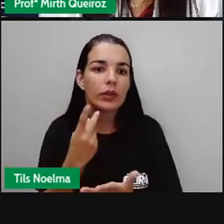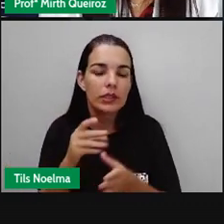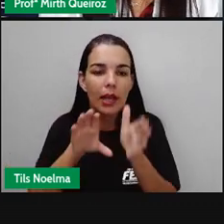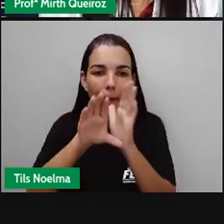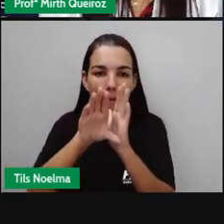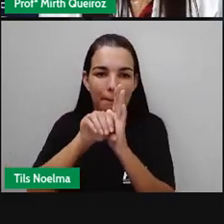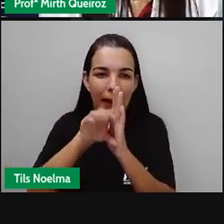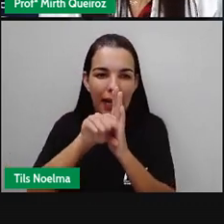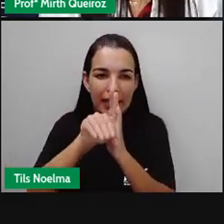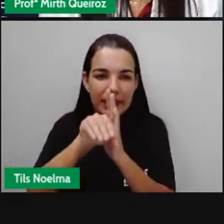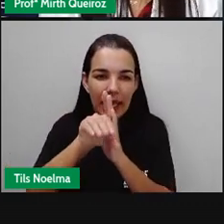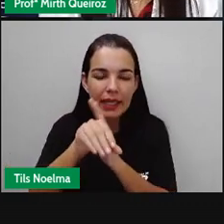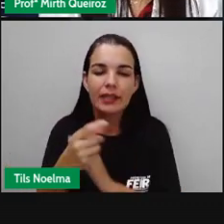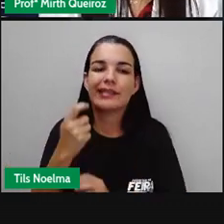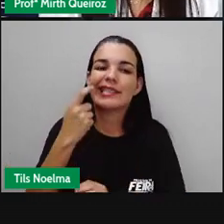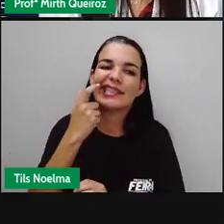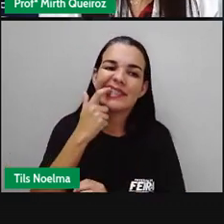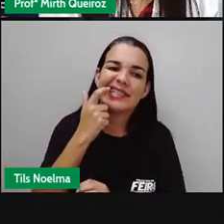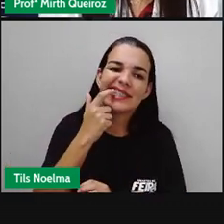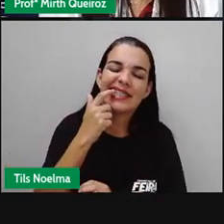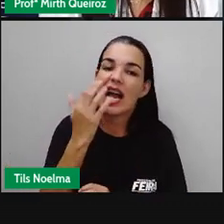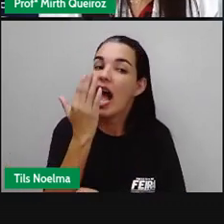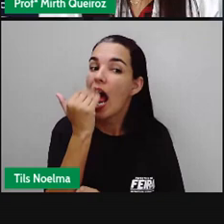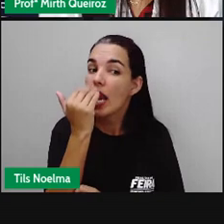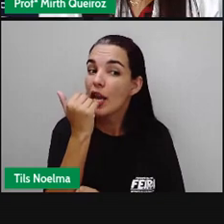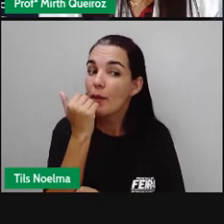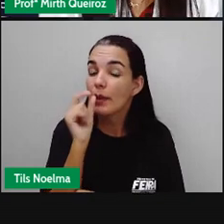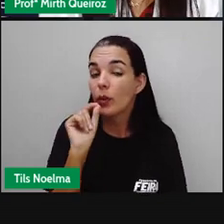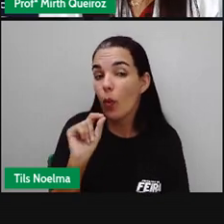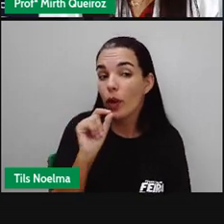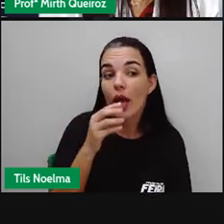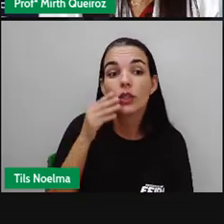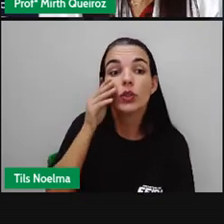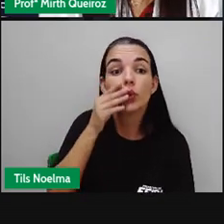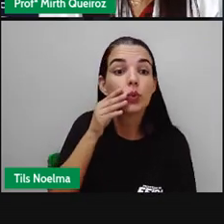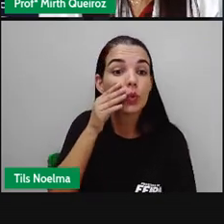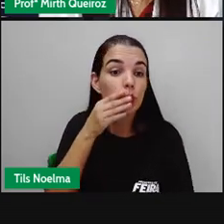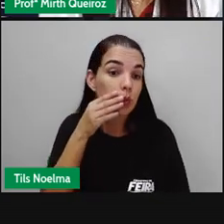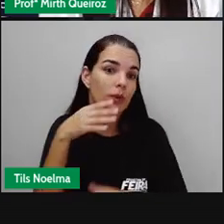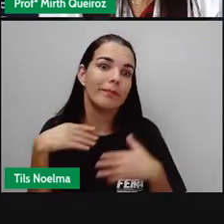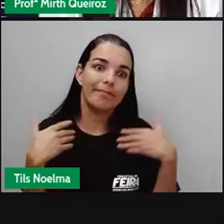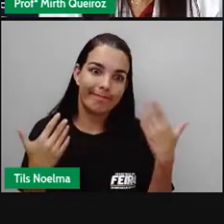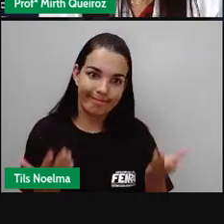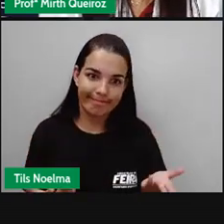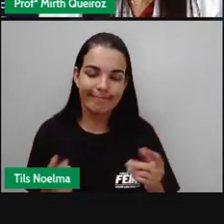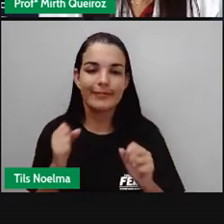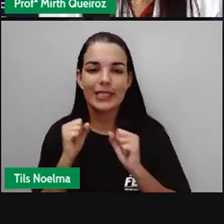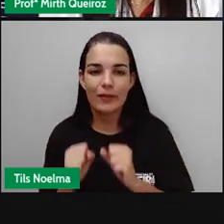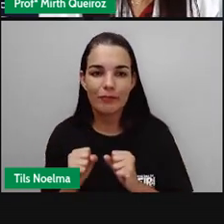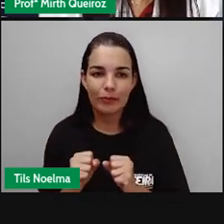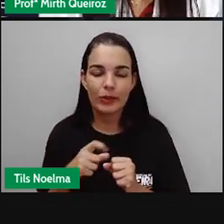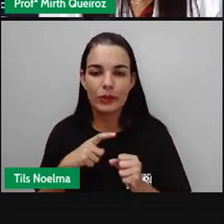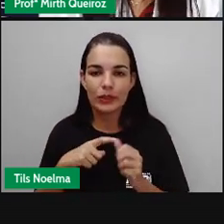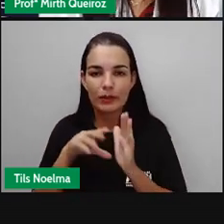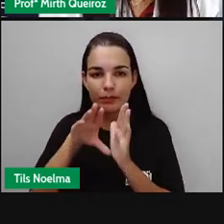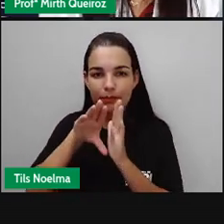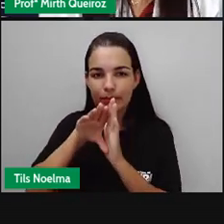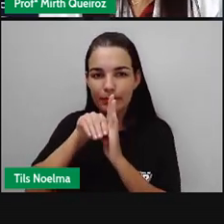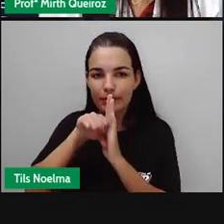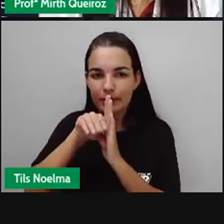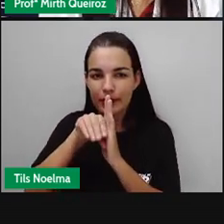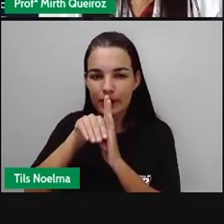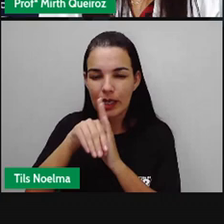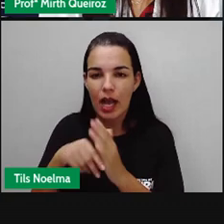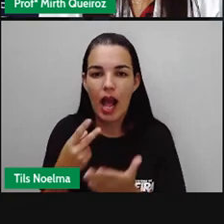São bactérias que se alimentam principalmente de açúcares, né? E aí, ali elas eliminam a substância ácida que acaba